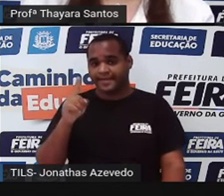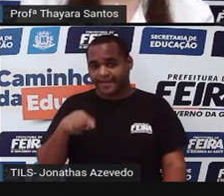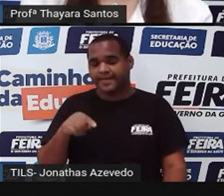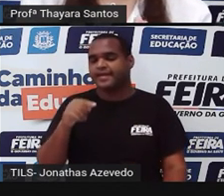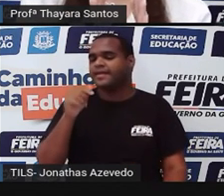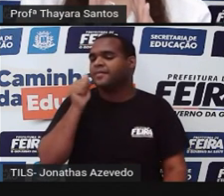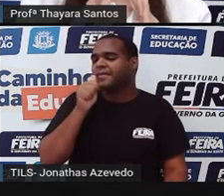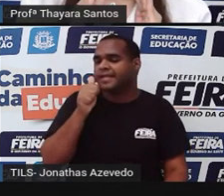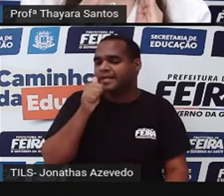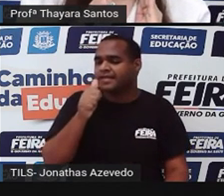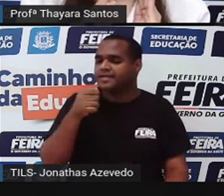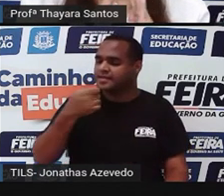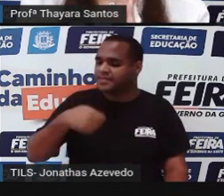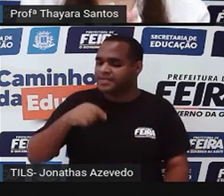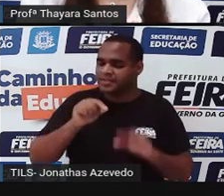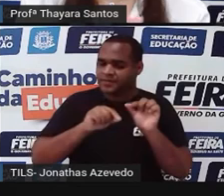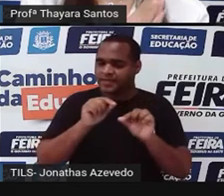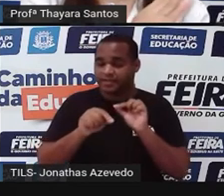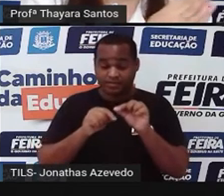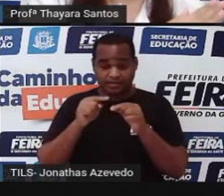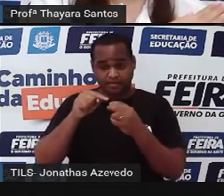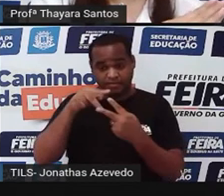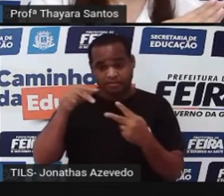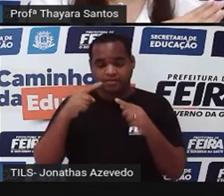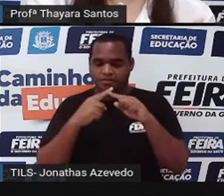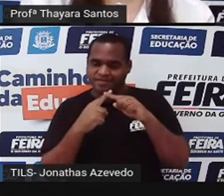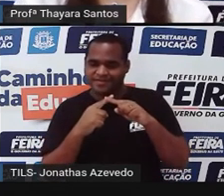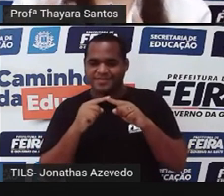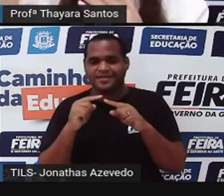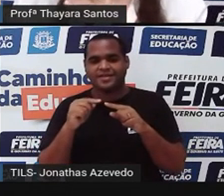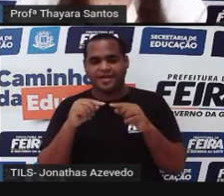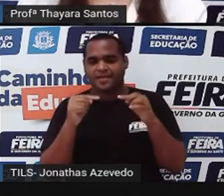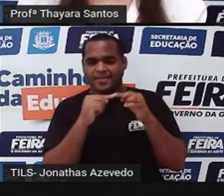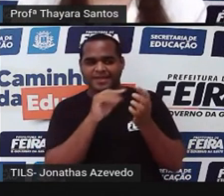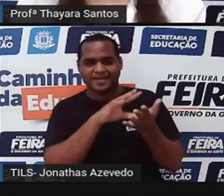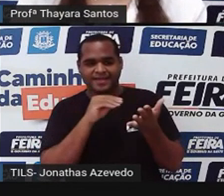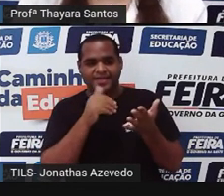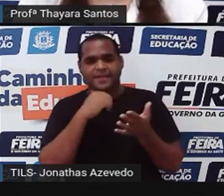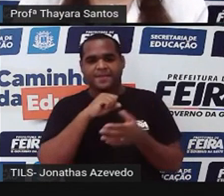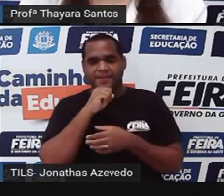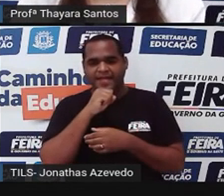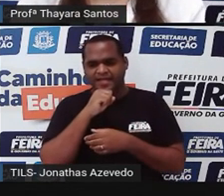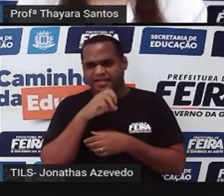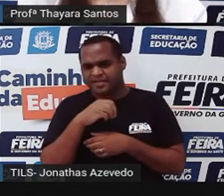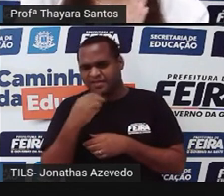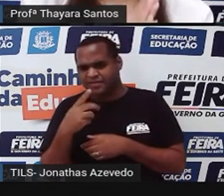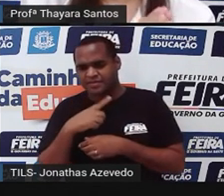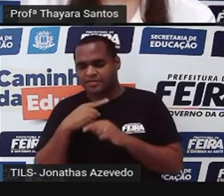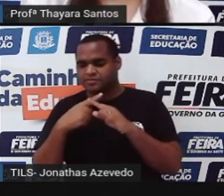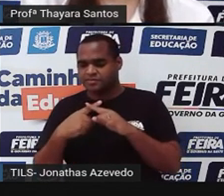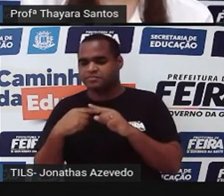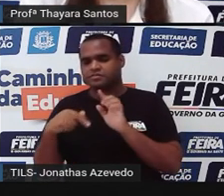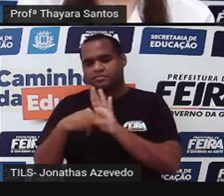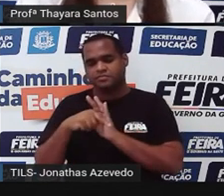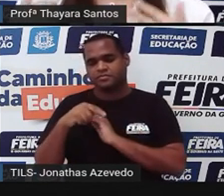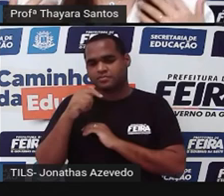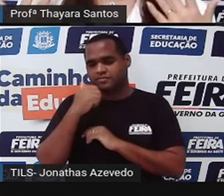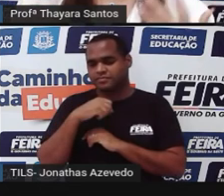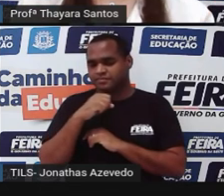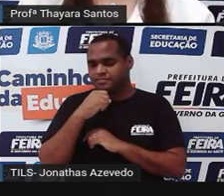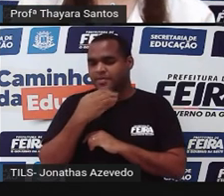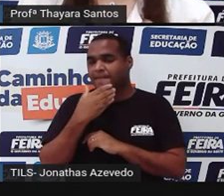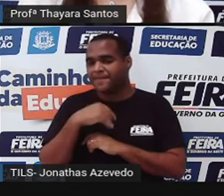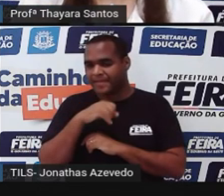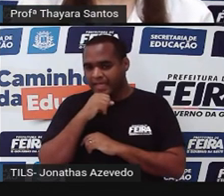menina, tem que ser um cromossomo X herdado da mãe, um cromossomo X herdado do pai. Então, nasce uma menina. Para